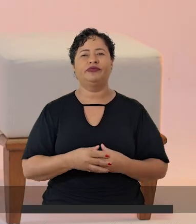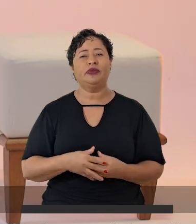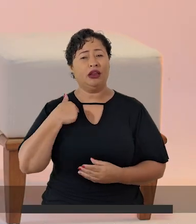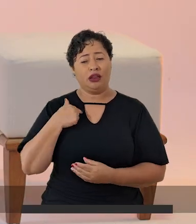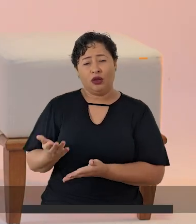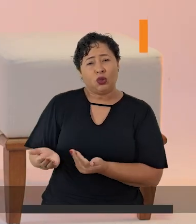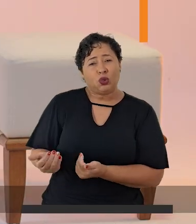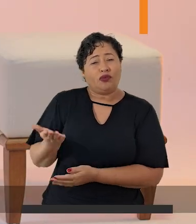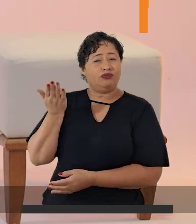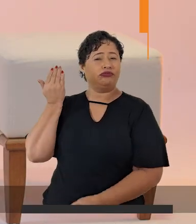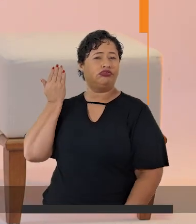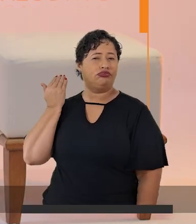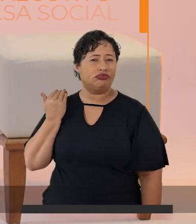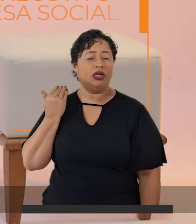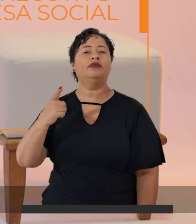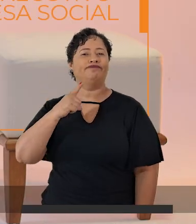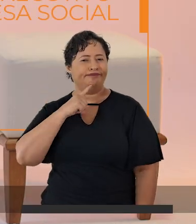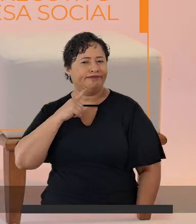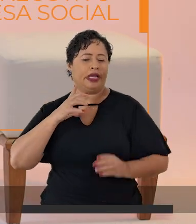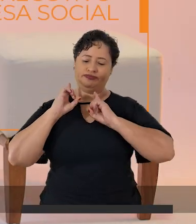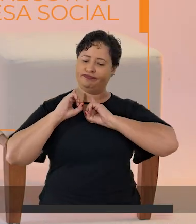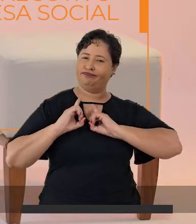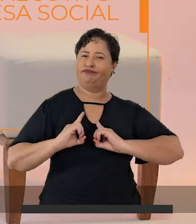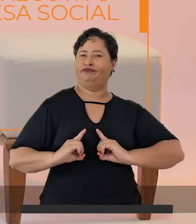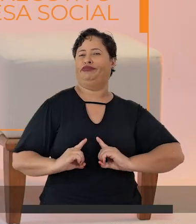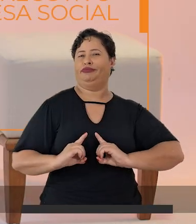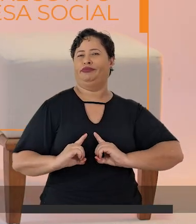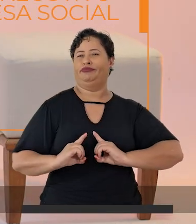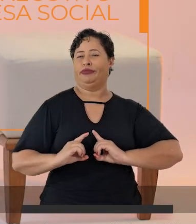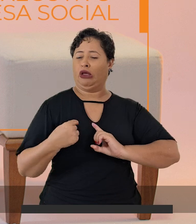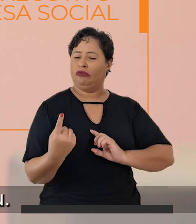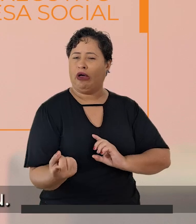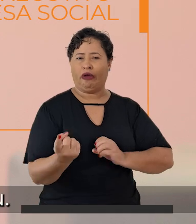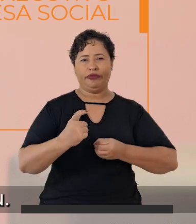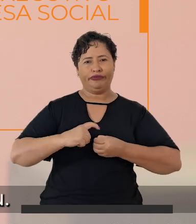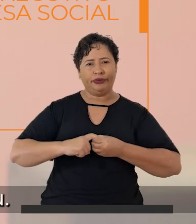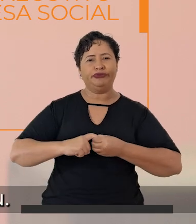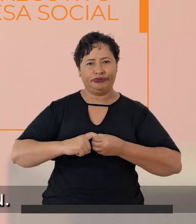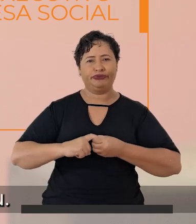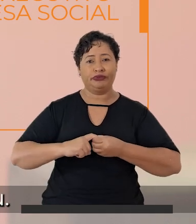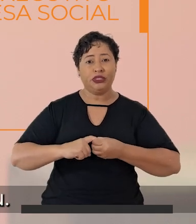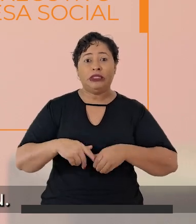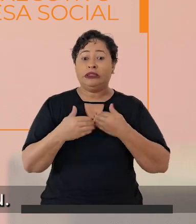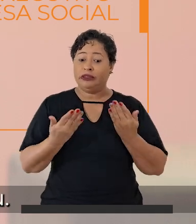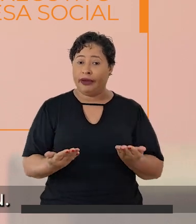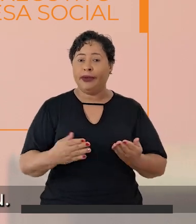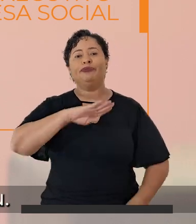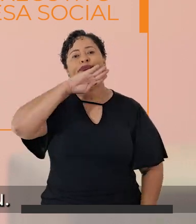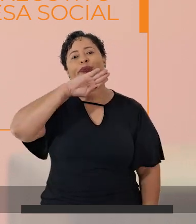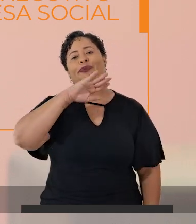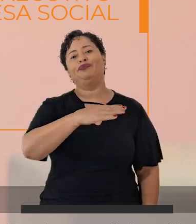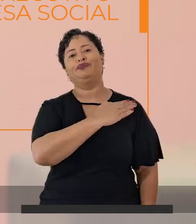Desde a minha adolescência, sim, eu tenho um quadro de depressão, de indas e vindas. Nesse meio tempo, infelizmente, minha mãe